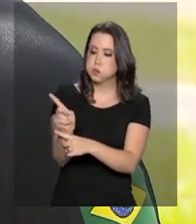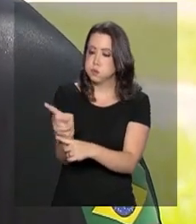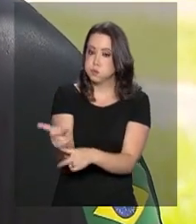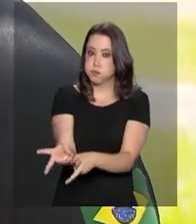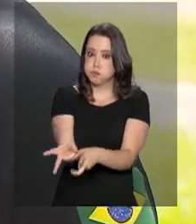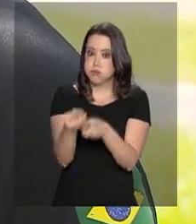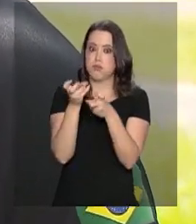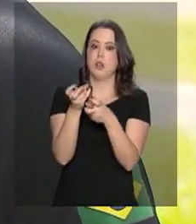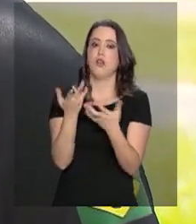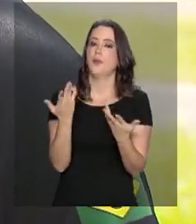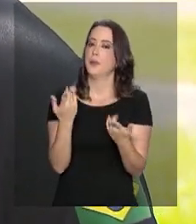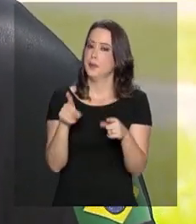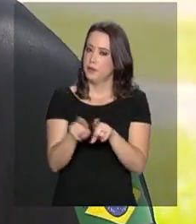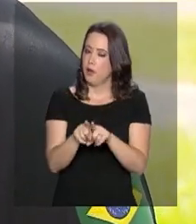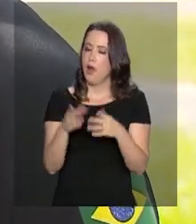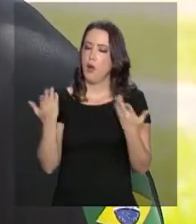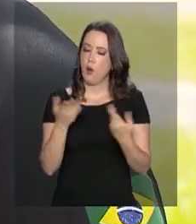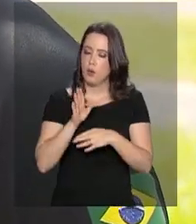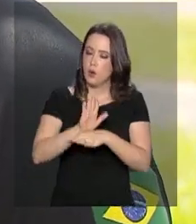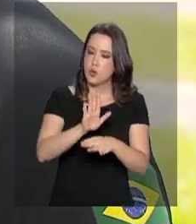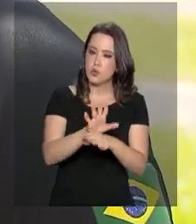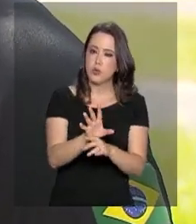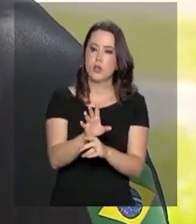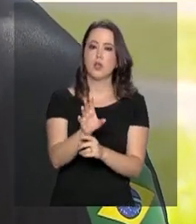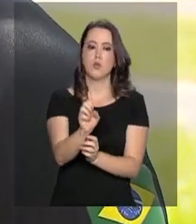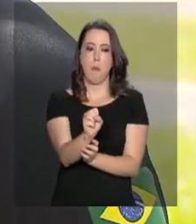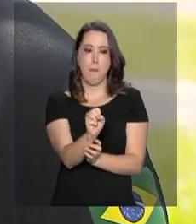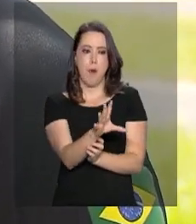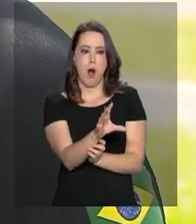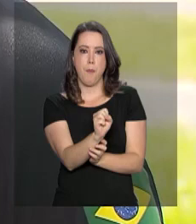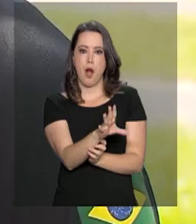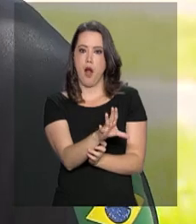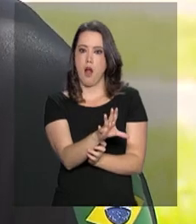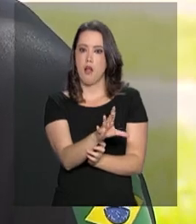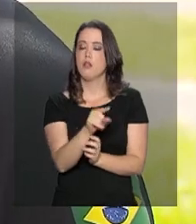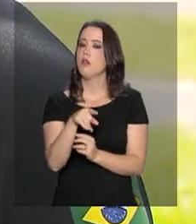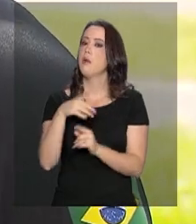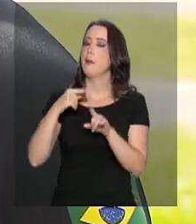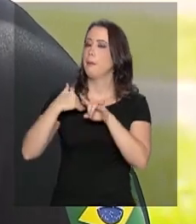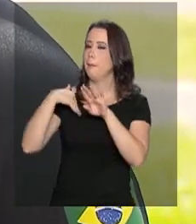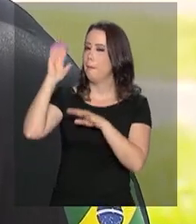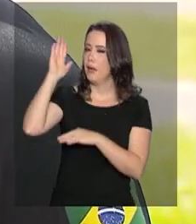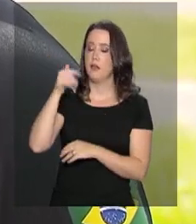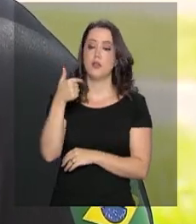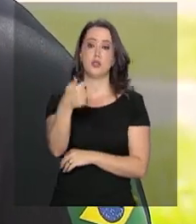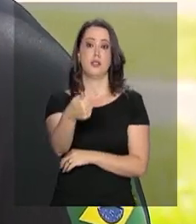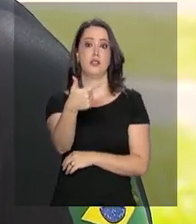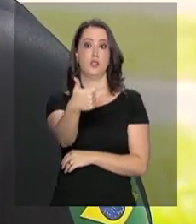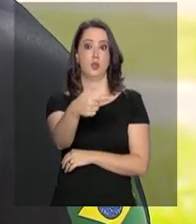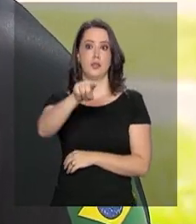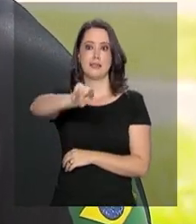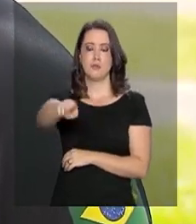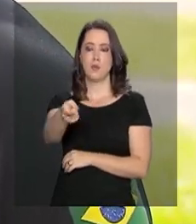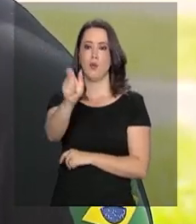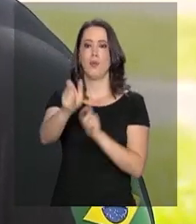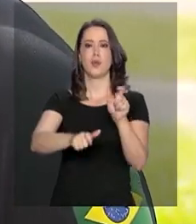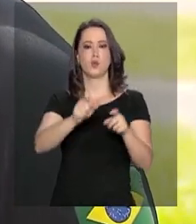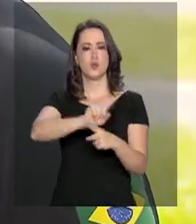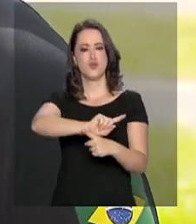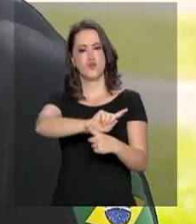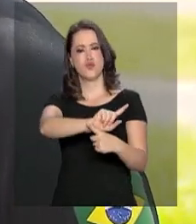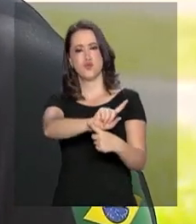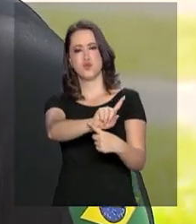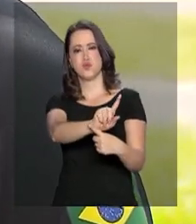flagrantes. Ajudado pela tecnologia também dos radares, mas ainda é preocupante. Nós temos mais de 72 mil flagrantes de excesso de velocidade.